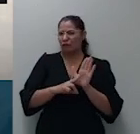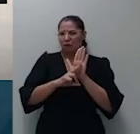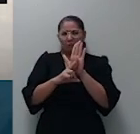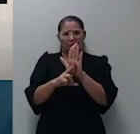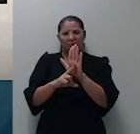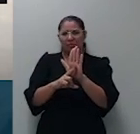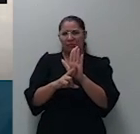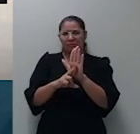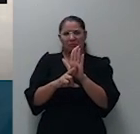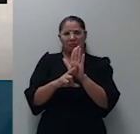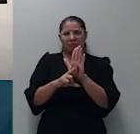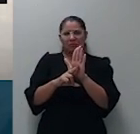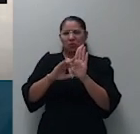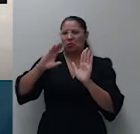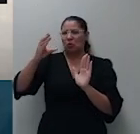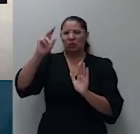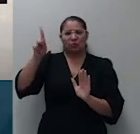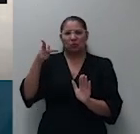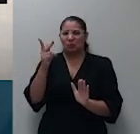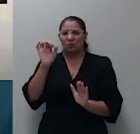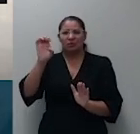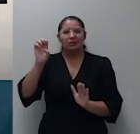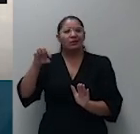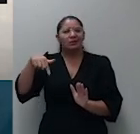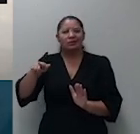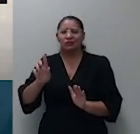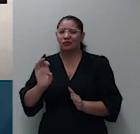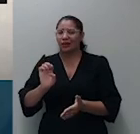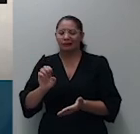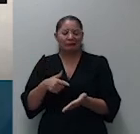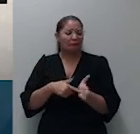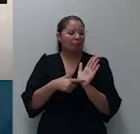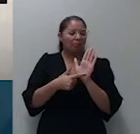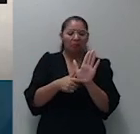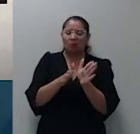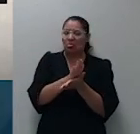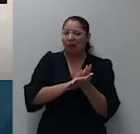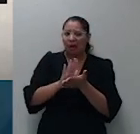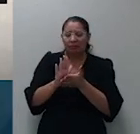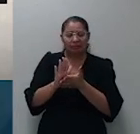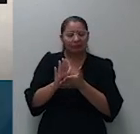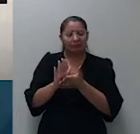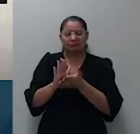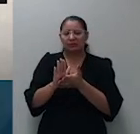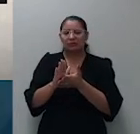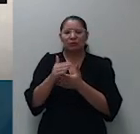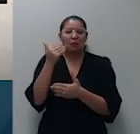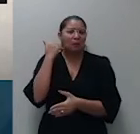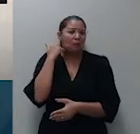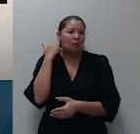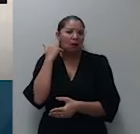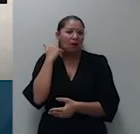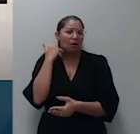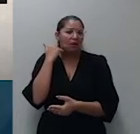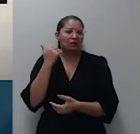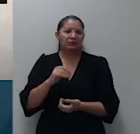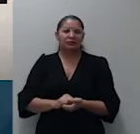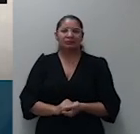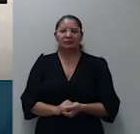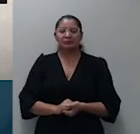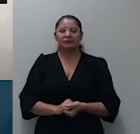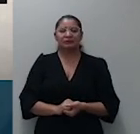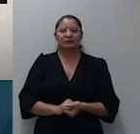banco sacado, ou, tampouco, opção à adoção de qualquer providência no